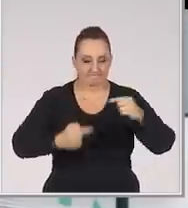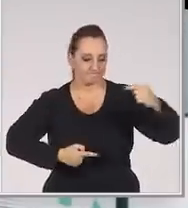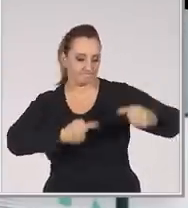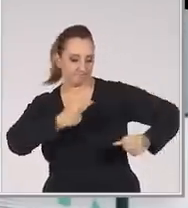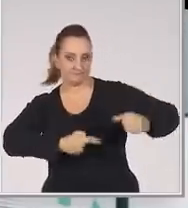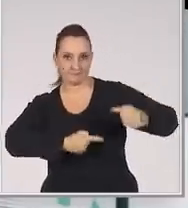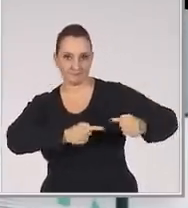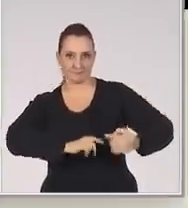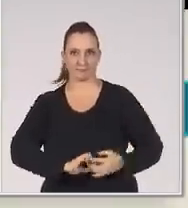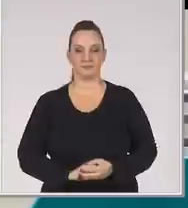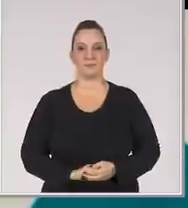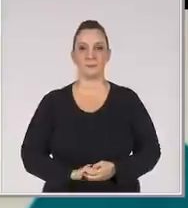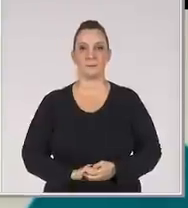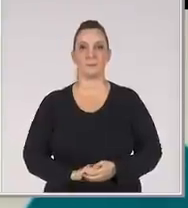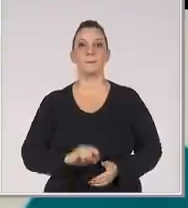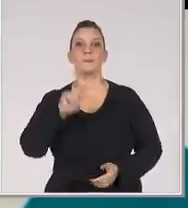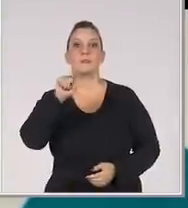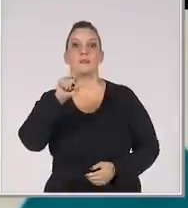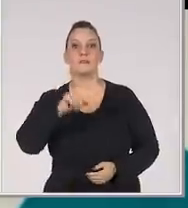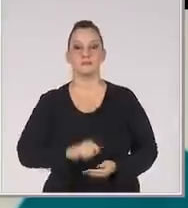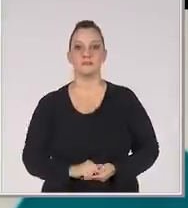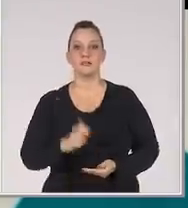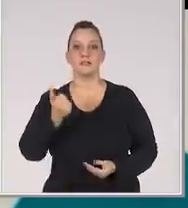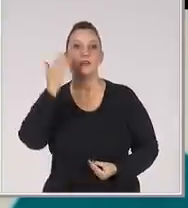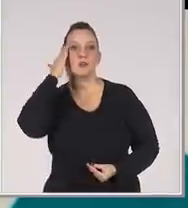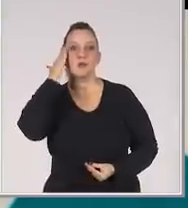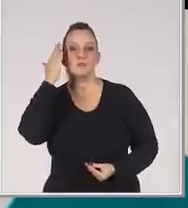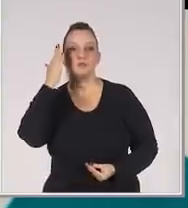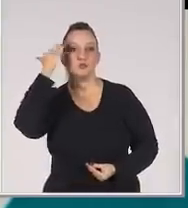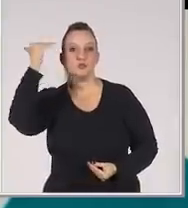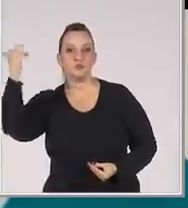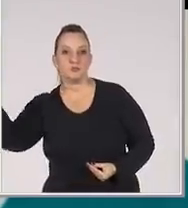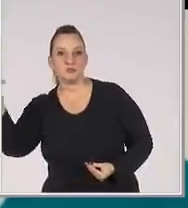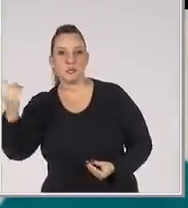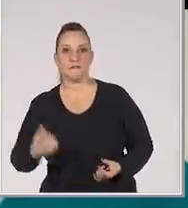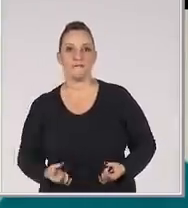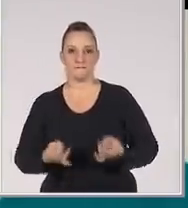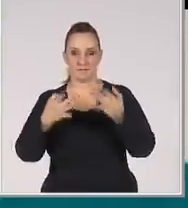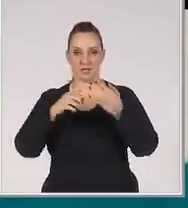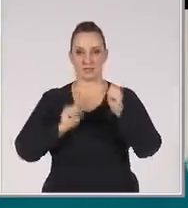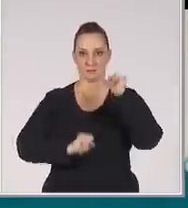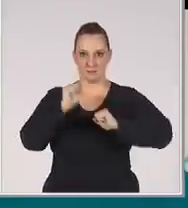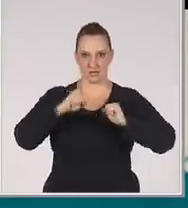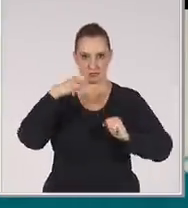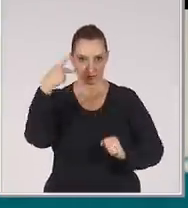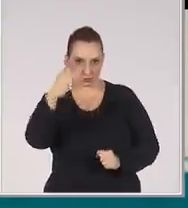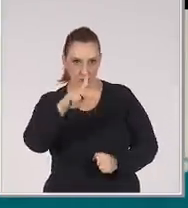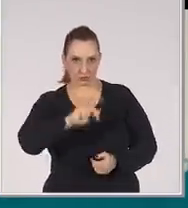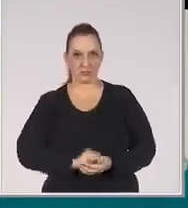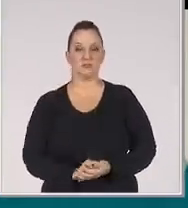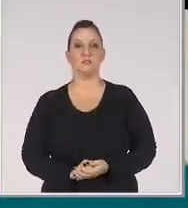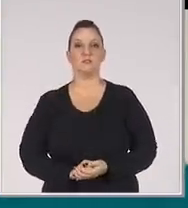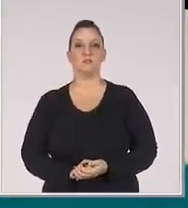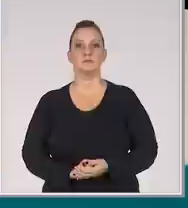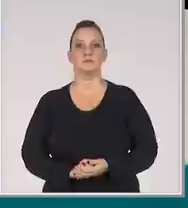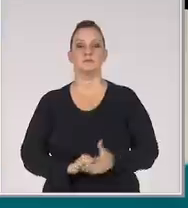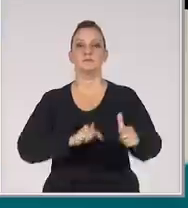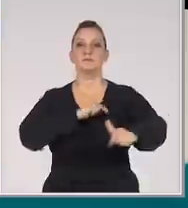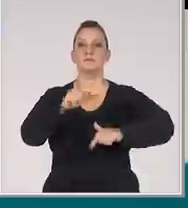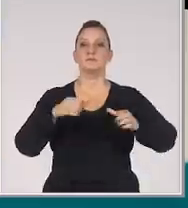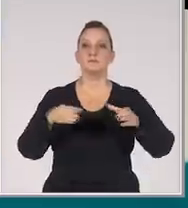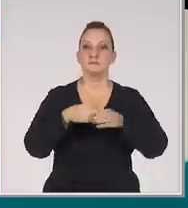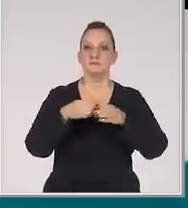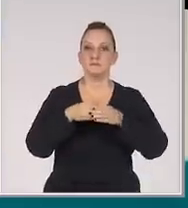competitividade E você? Sabe como obter sucesso Nas vendas de sua empresa? O